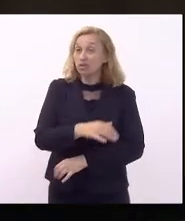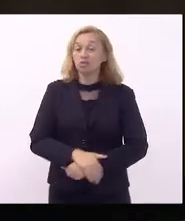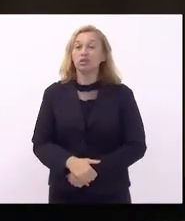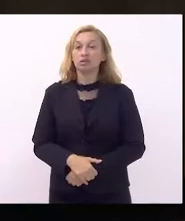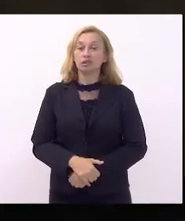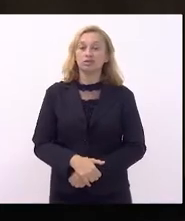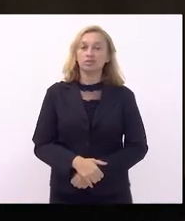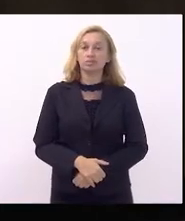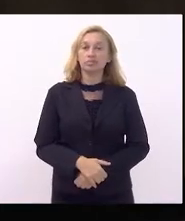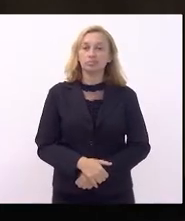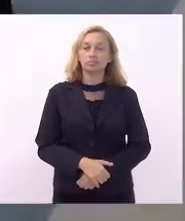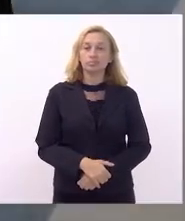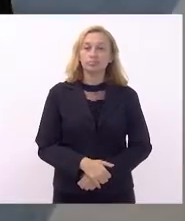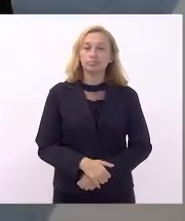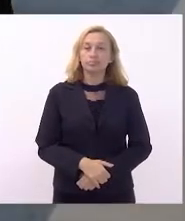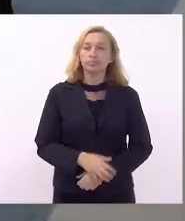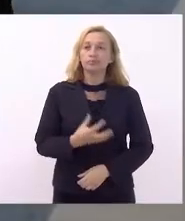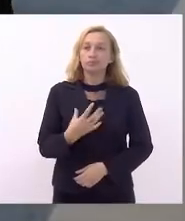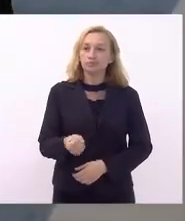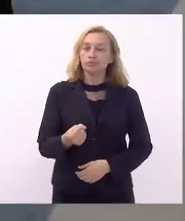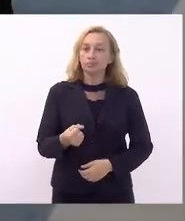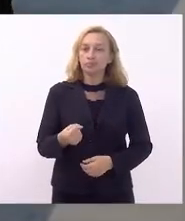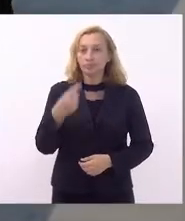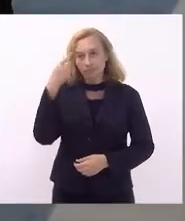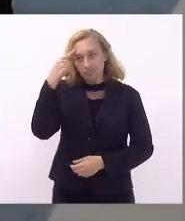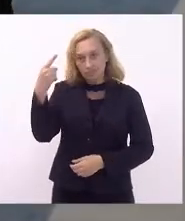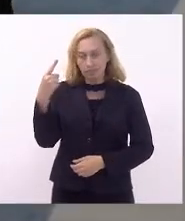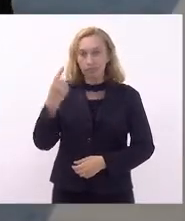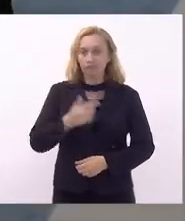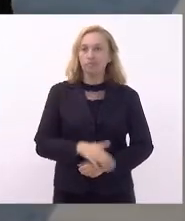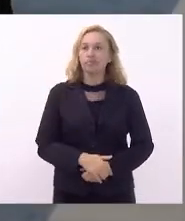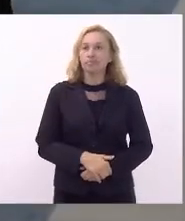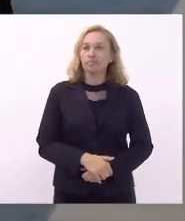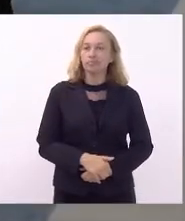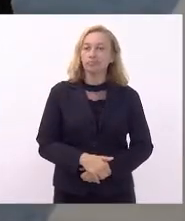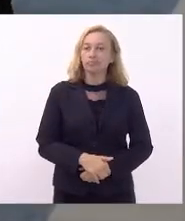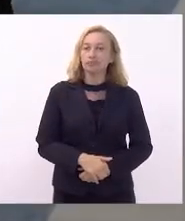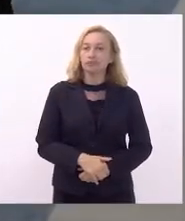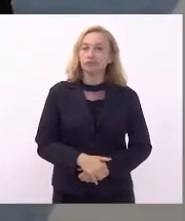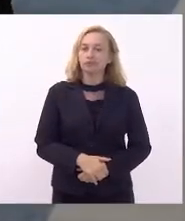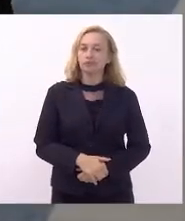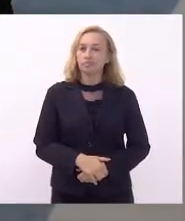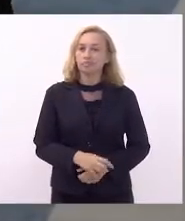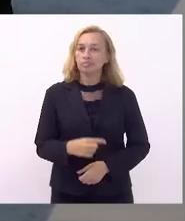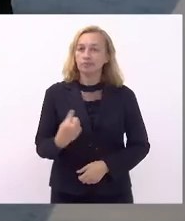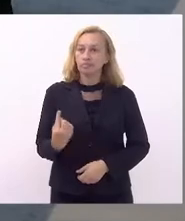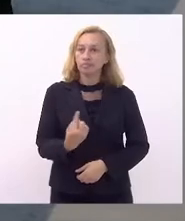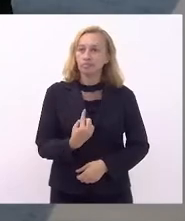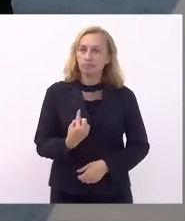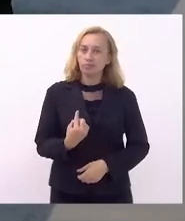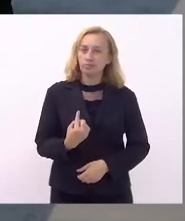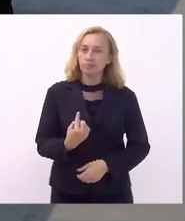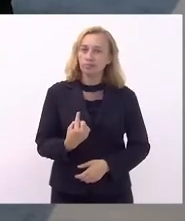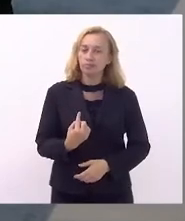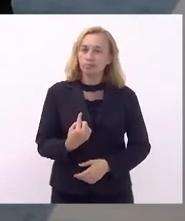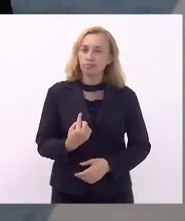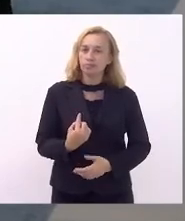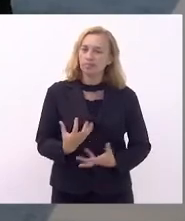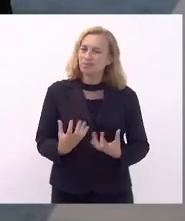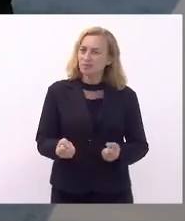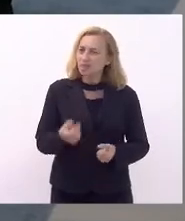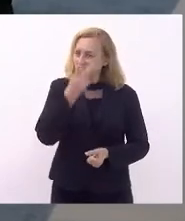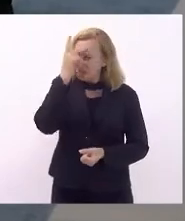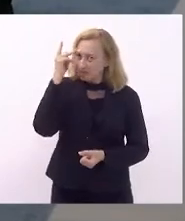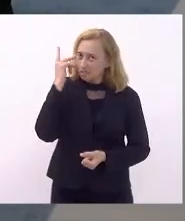na ideia da ressocialização. Ou se aposta nisso ou vamos nos conformar que aquelas pessoas